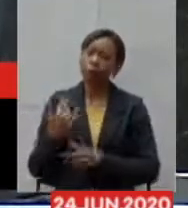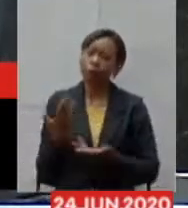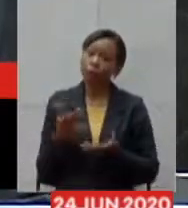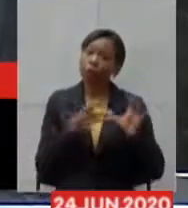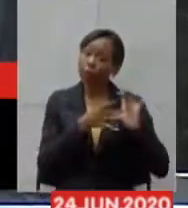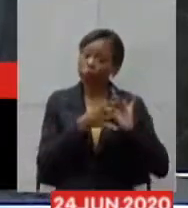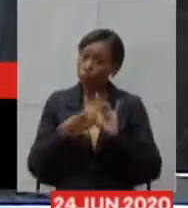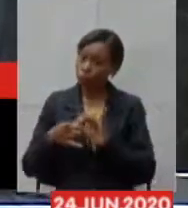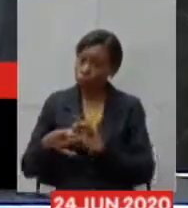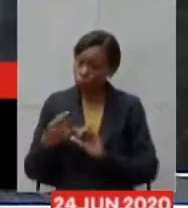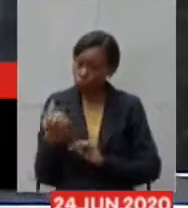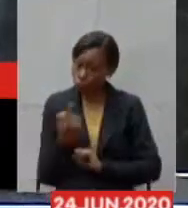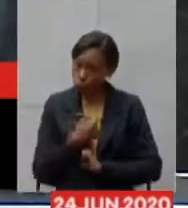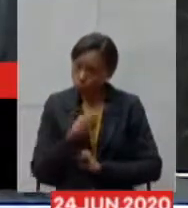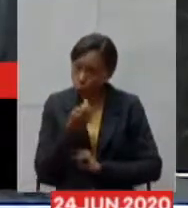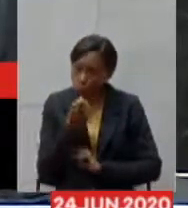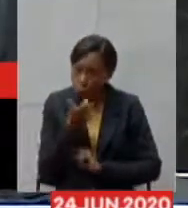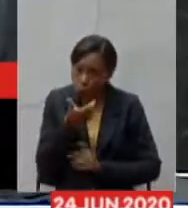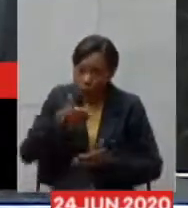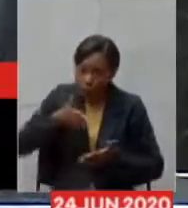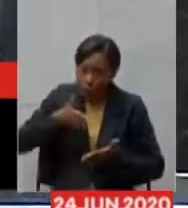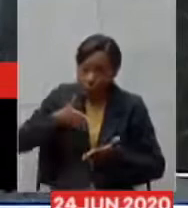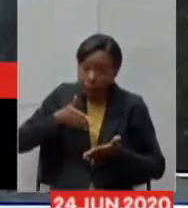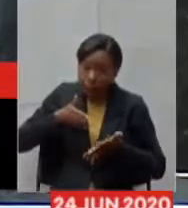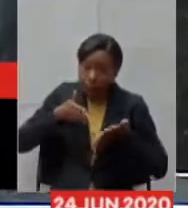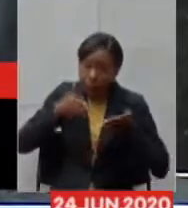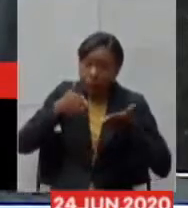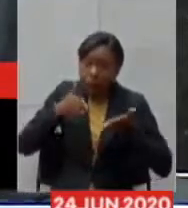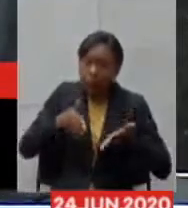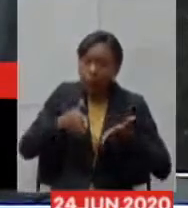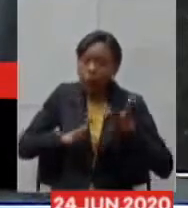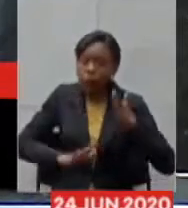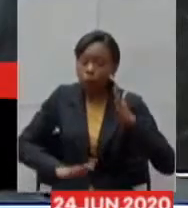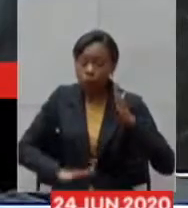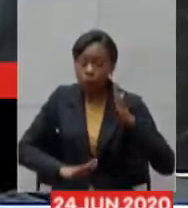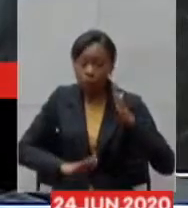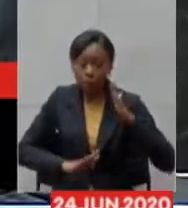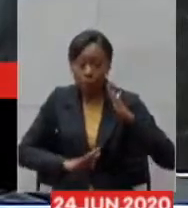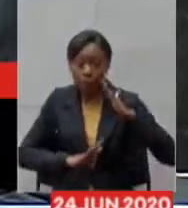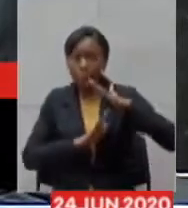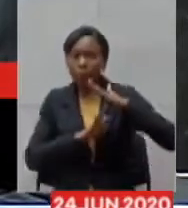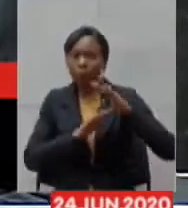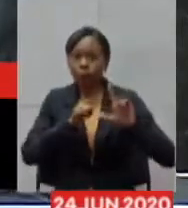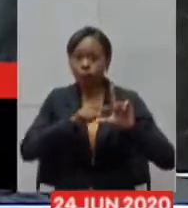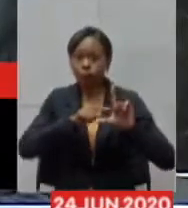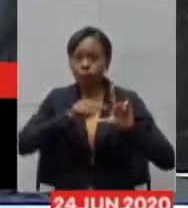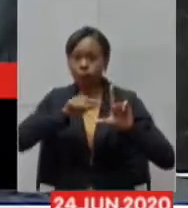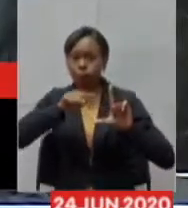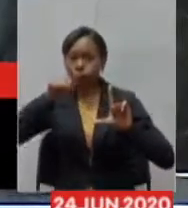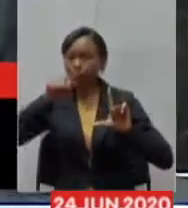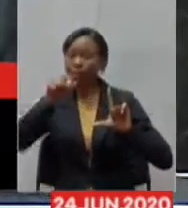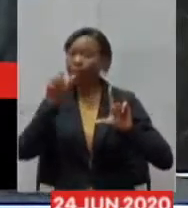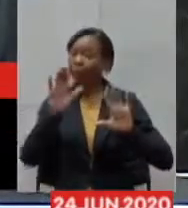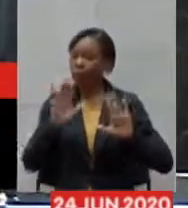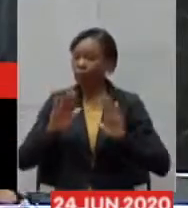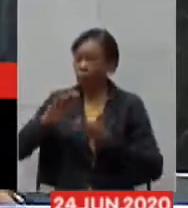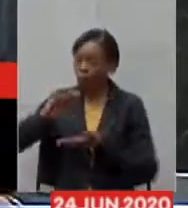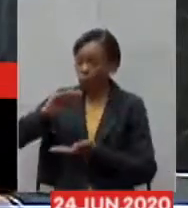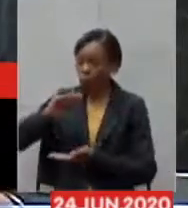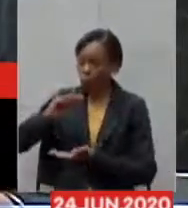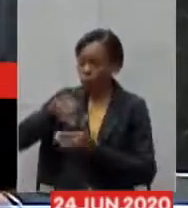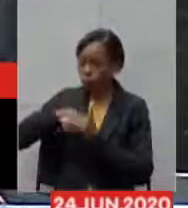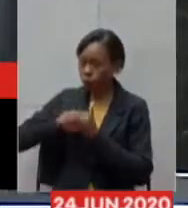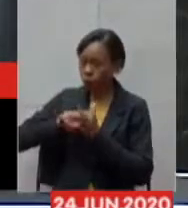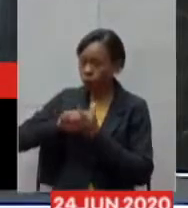pico com praticamente o estoque abastecido o estoque de SUAB abastecido o estoque de frascos está